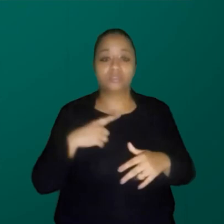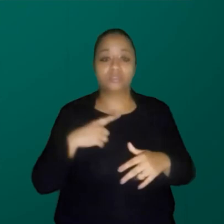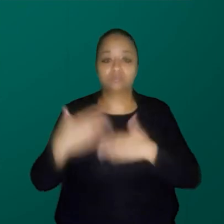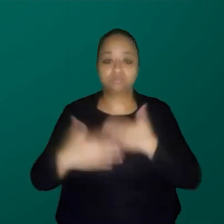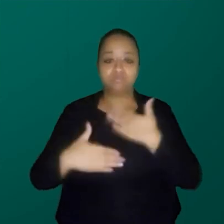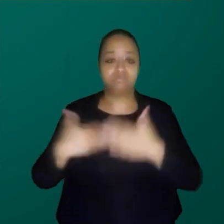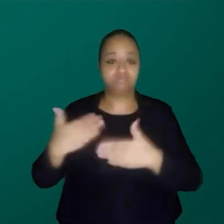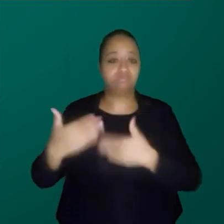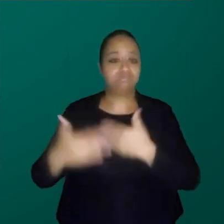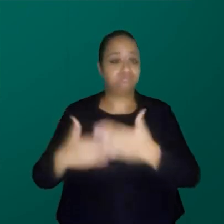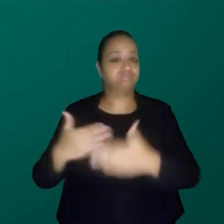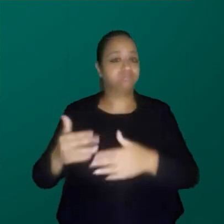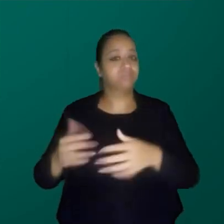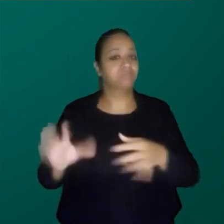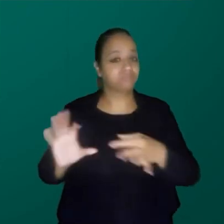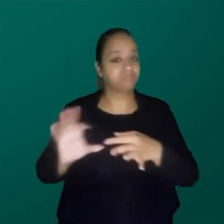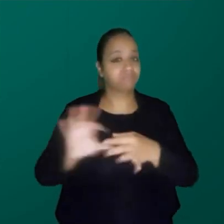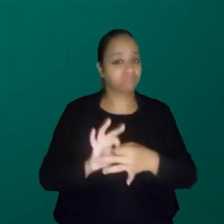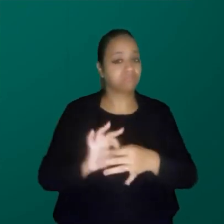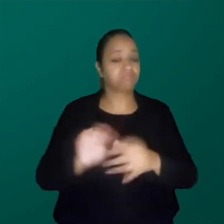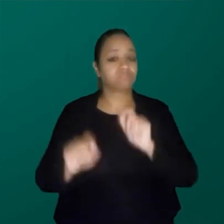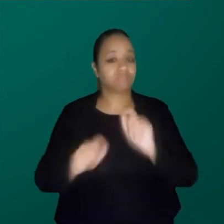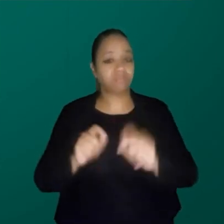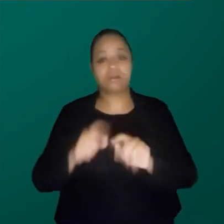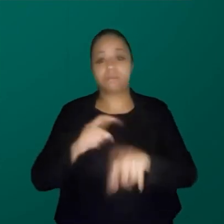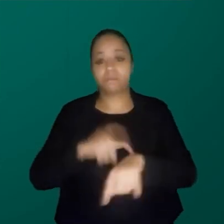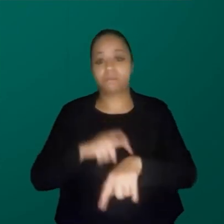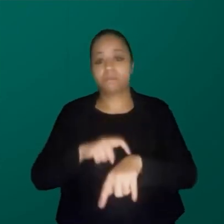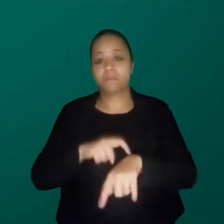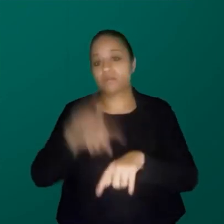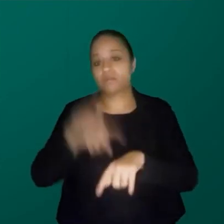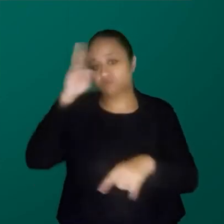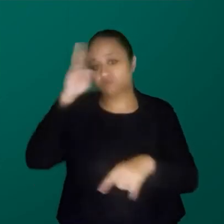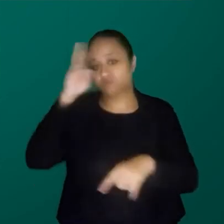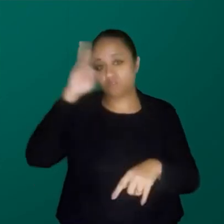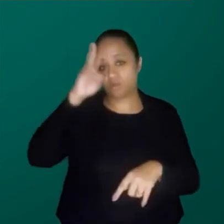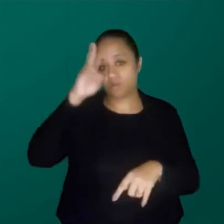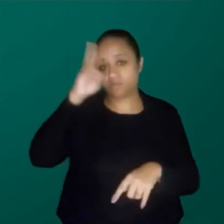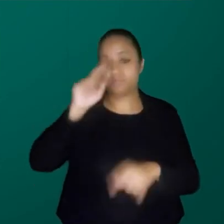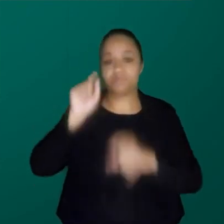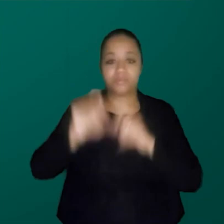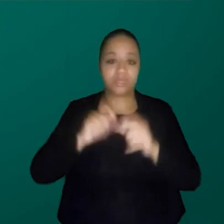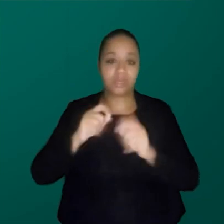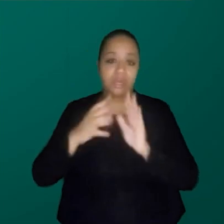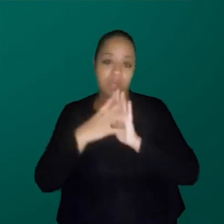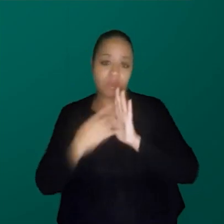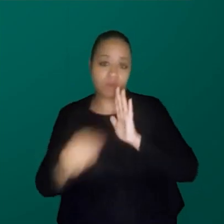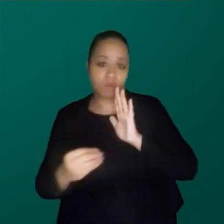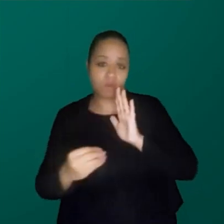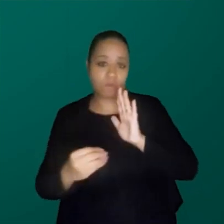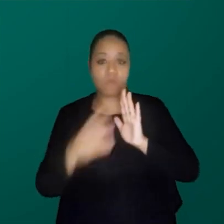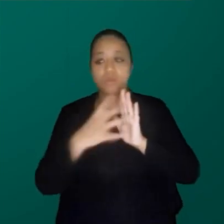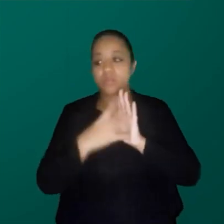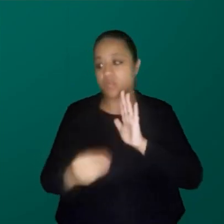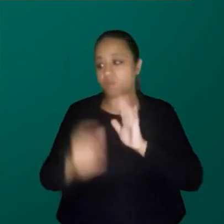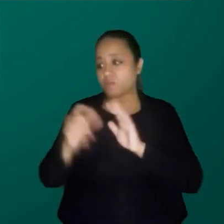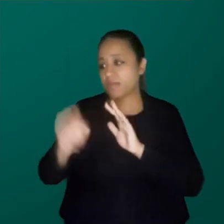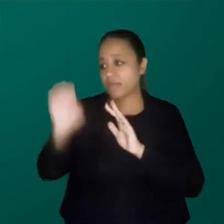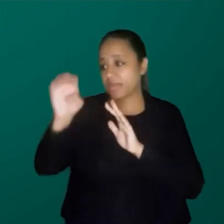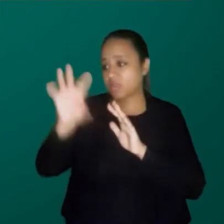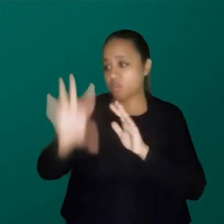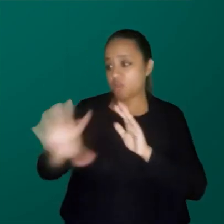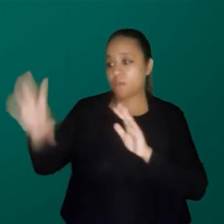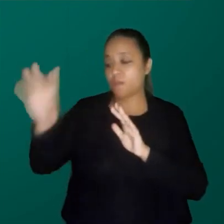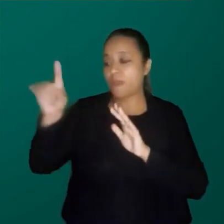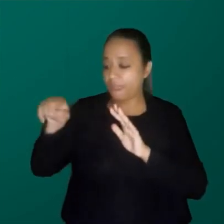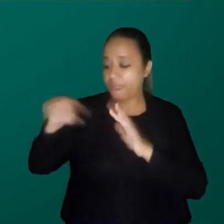fazem parte, que estão associadas a esse momento histórico em que o modelo europeu se tornou universal,